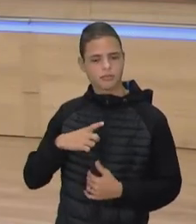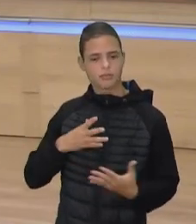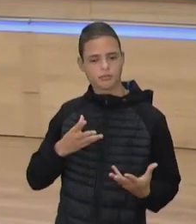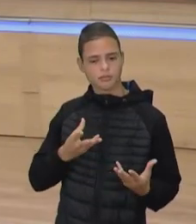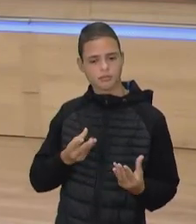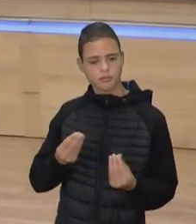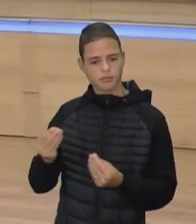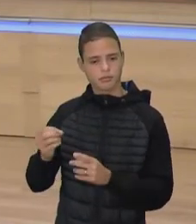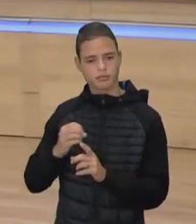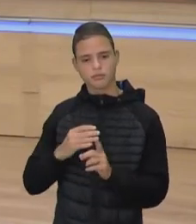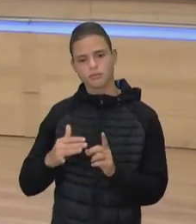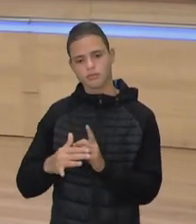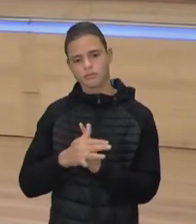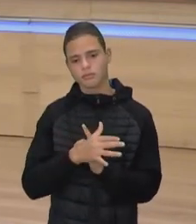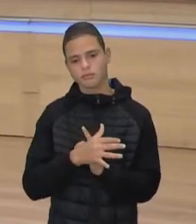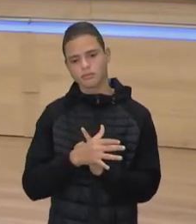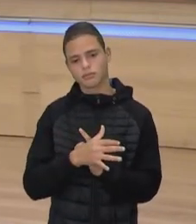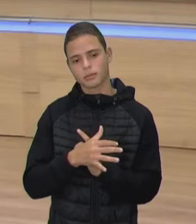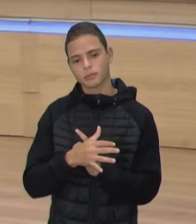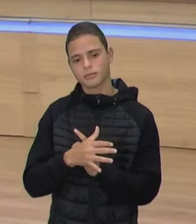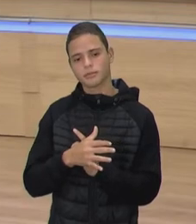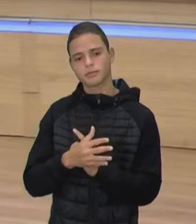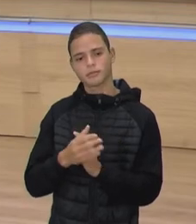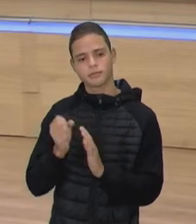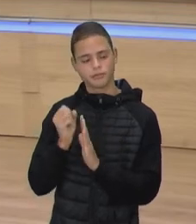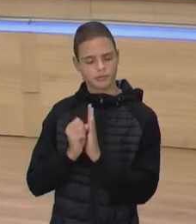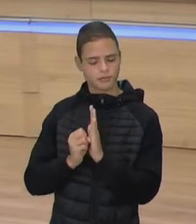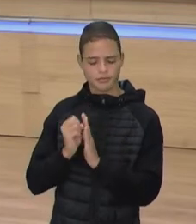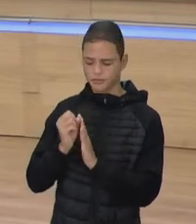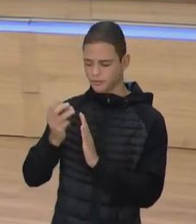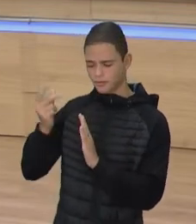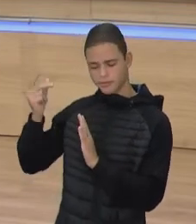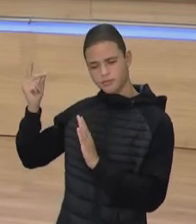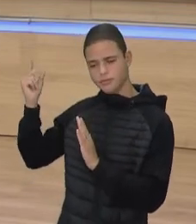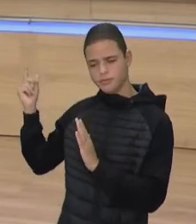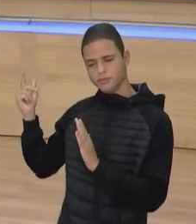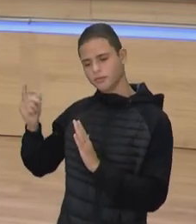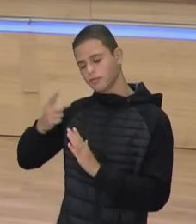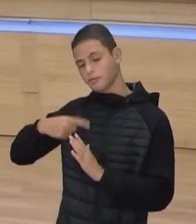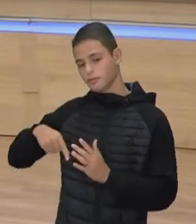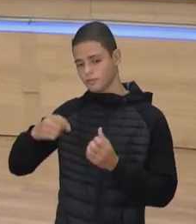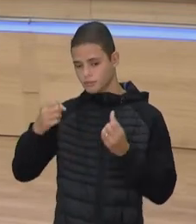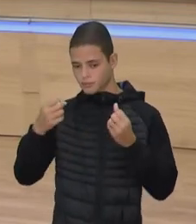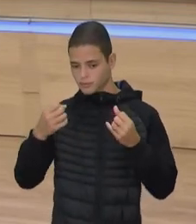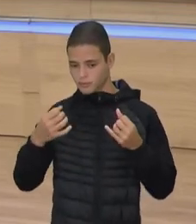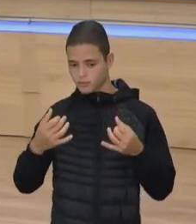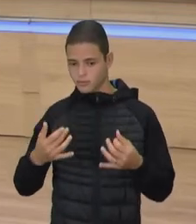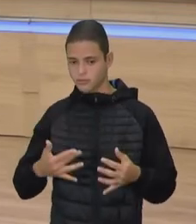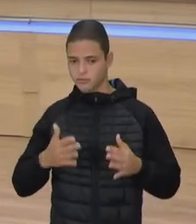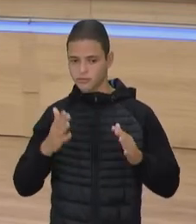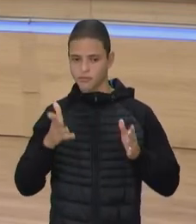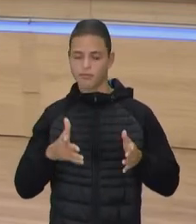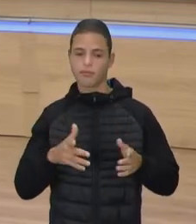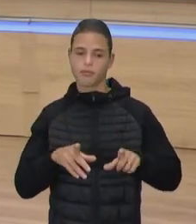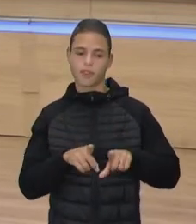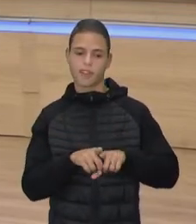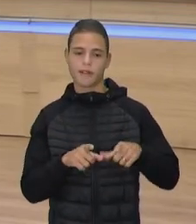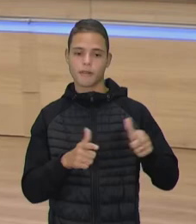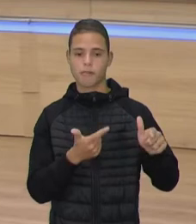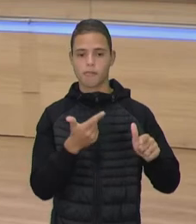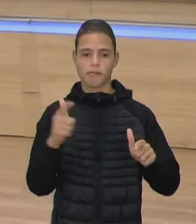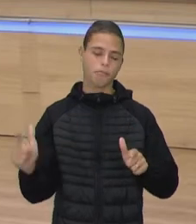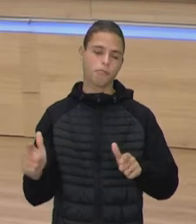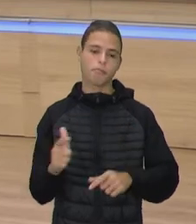na sociedade há séculos, né? Então, nós falamos também, entre outras coisas, de que o